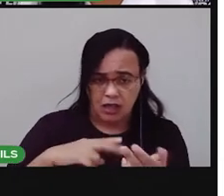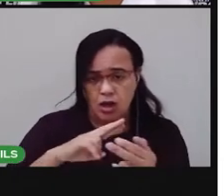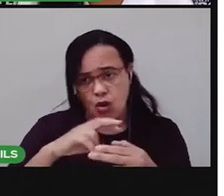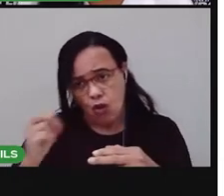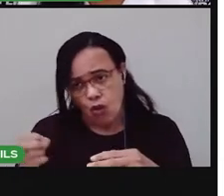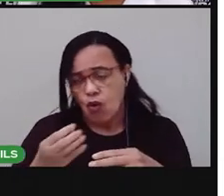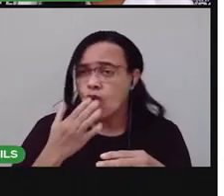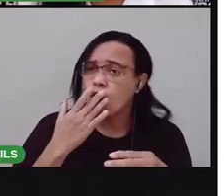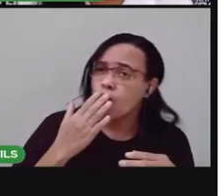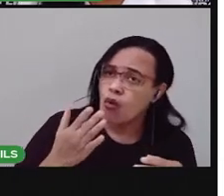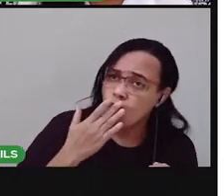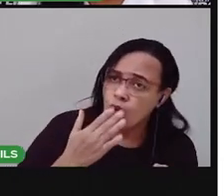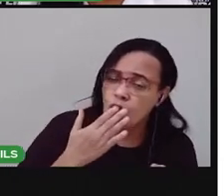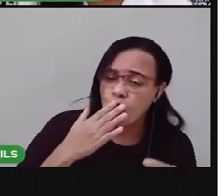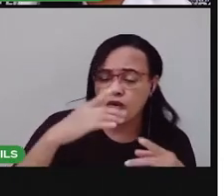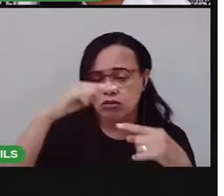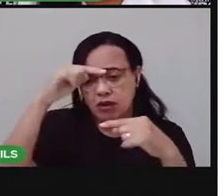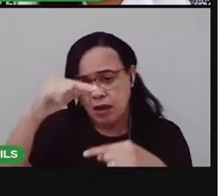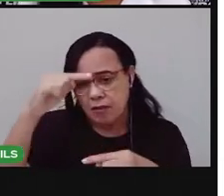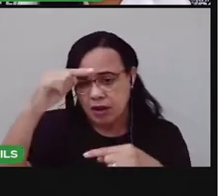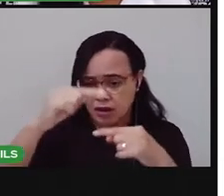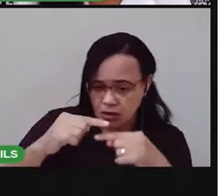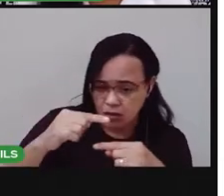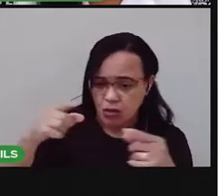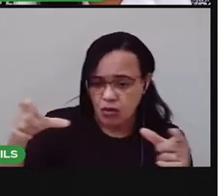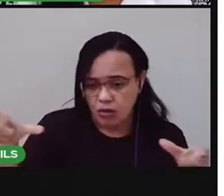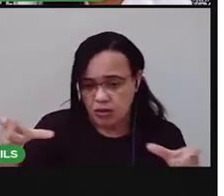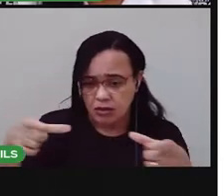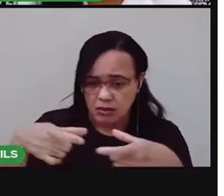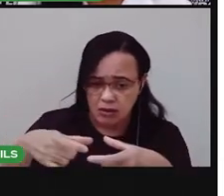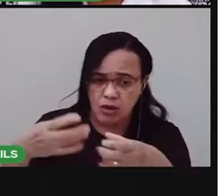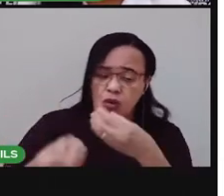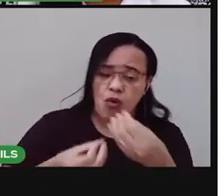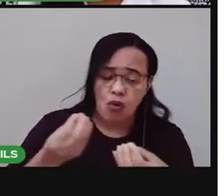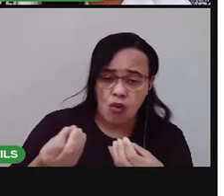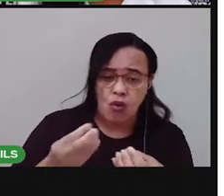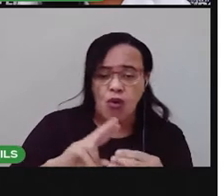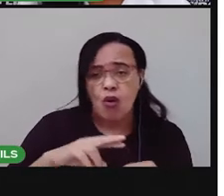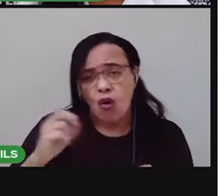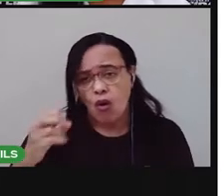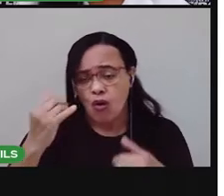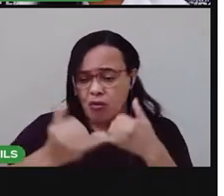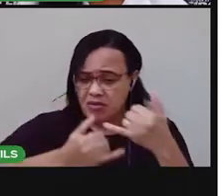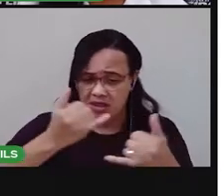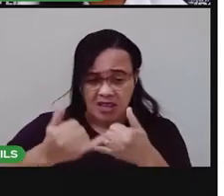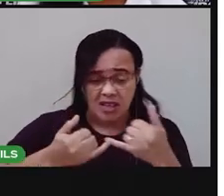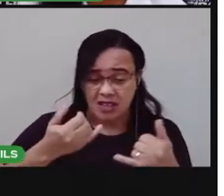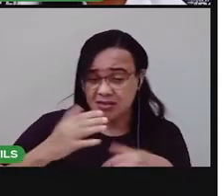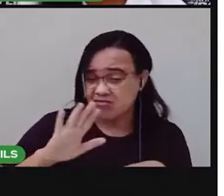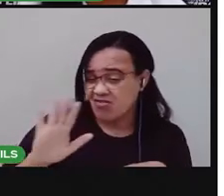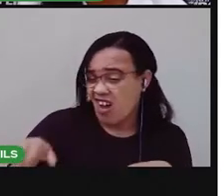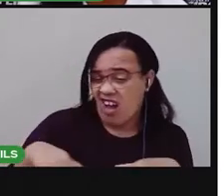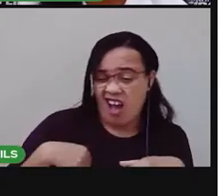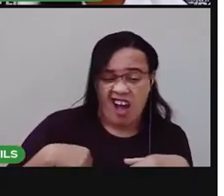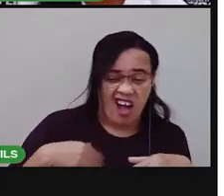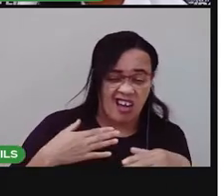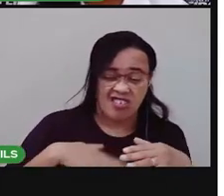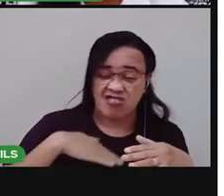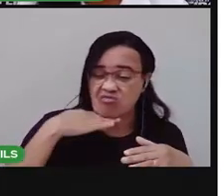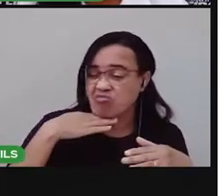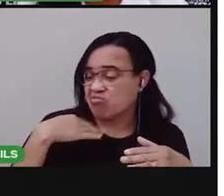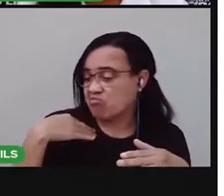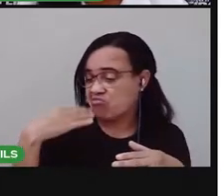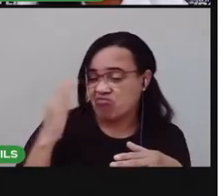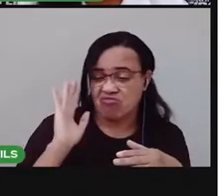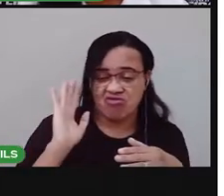Tem brinquedo que você nunca mais usou, que você raramente usa pra brincar e que você pode doar pra uma criança que